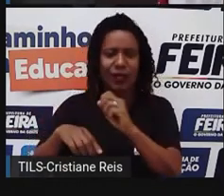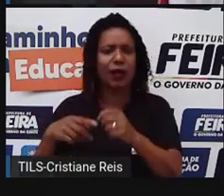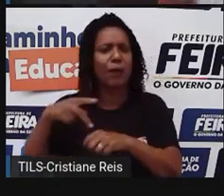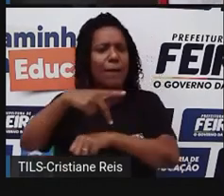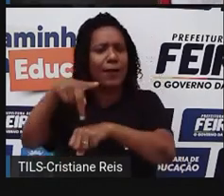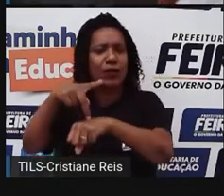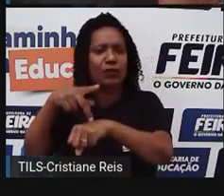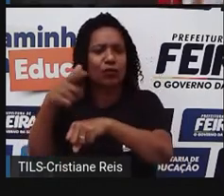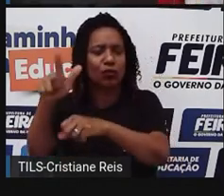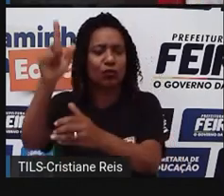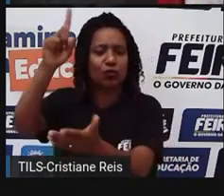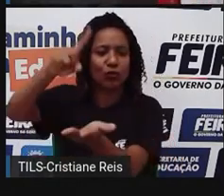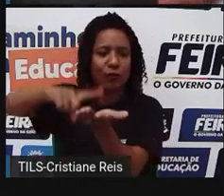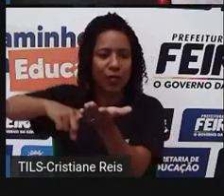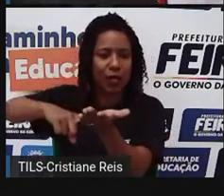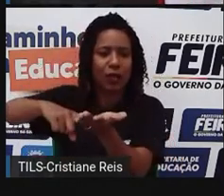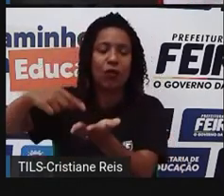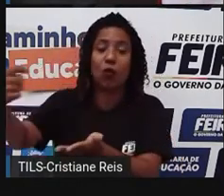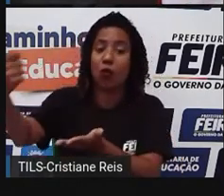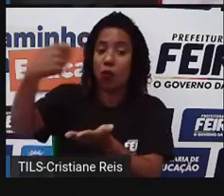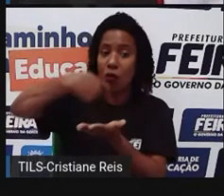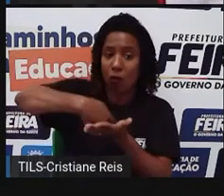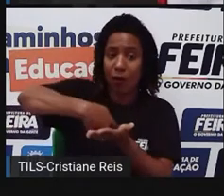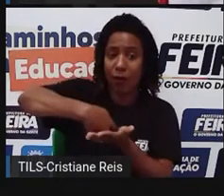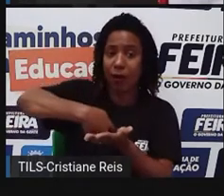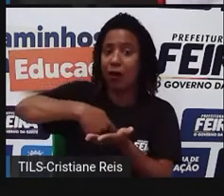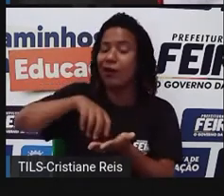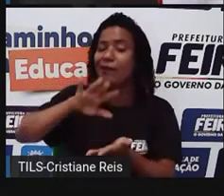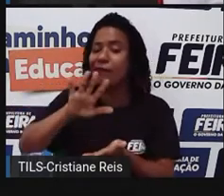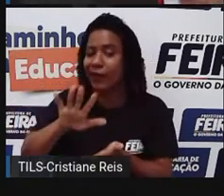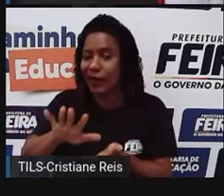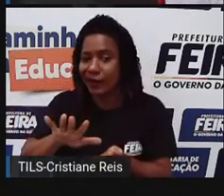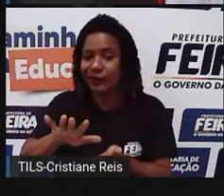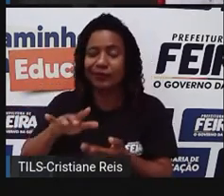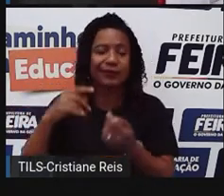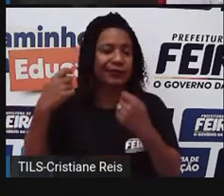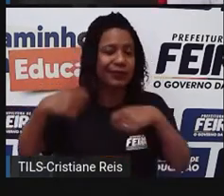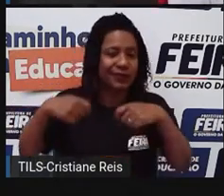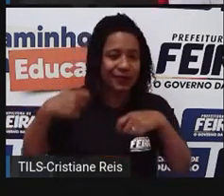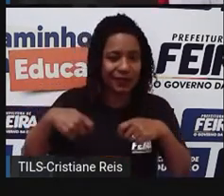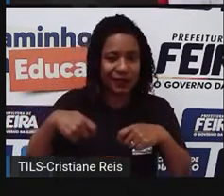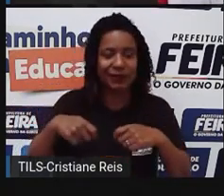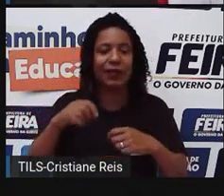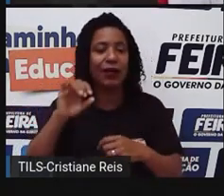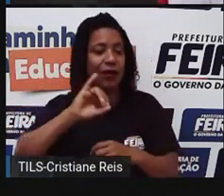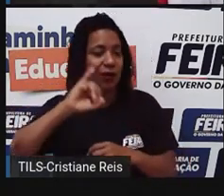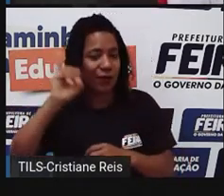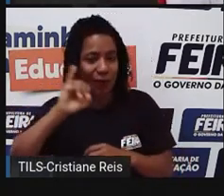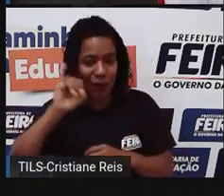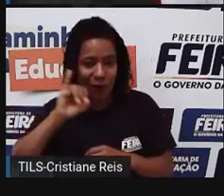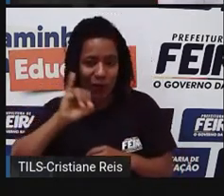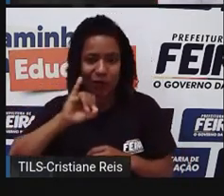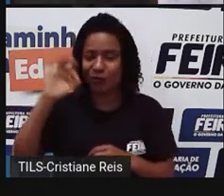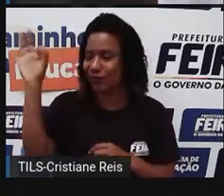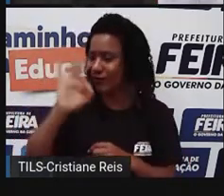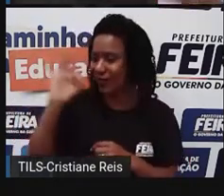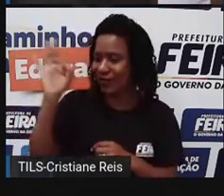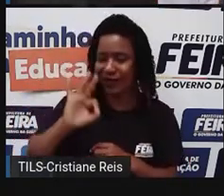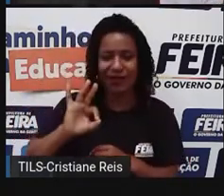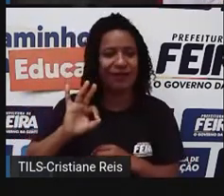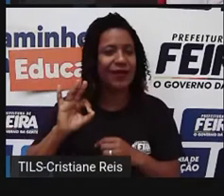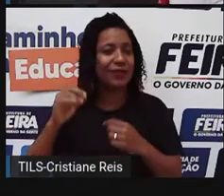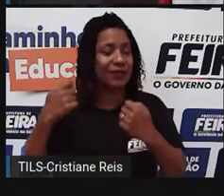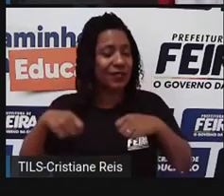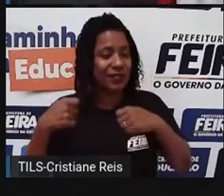são feitos, olha, nós vamos comprar, mas a gente vai ter X de tarifa, a qualidade do produto tal,